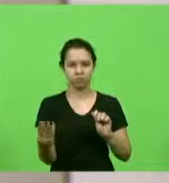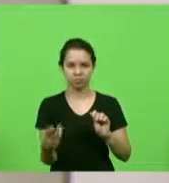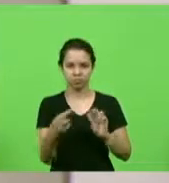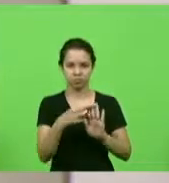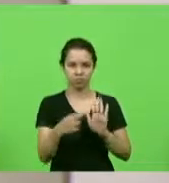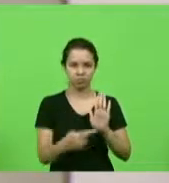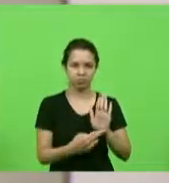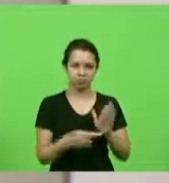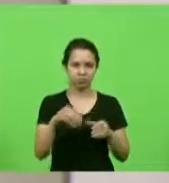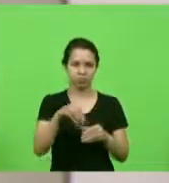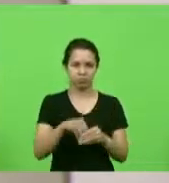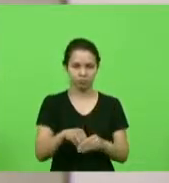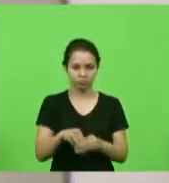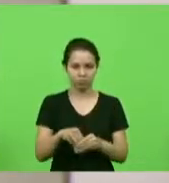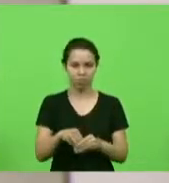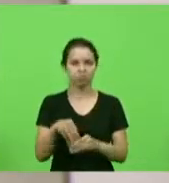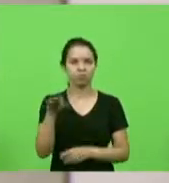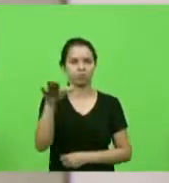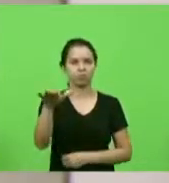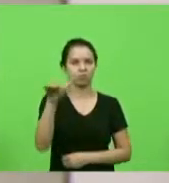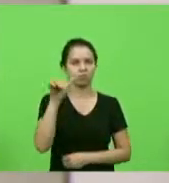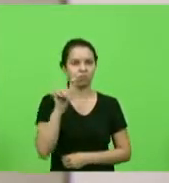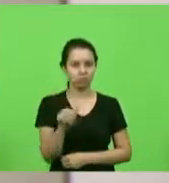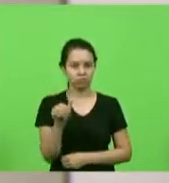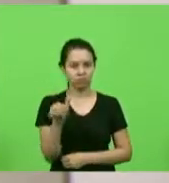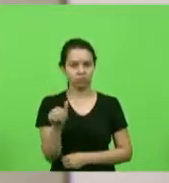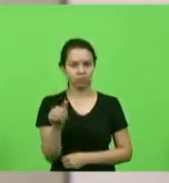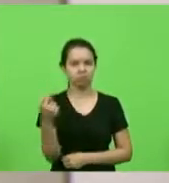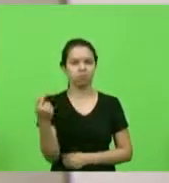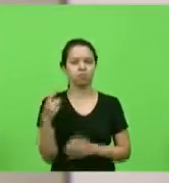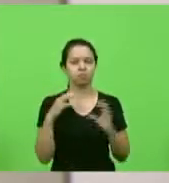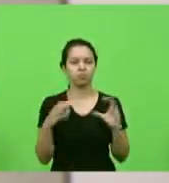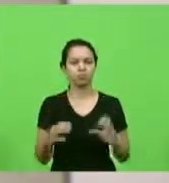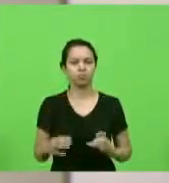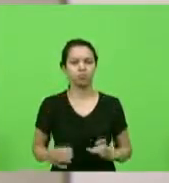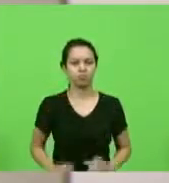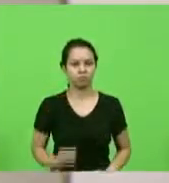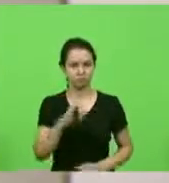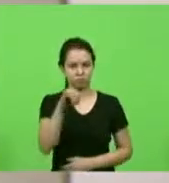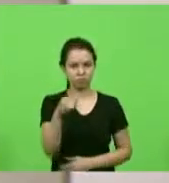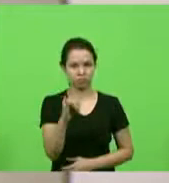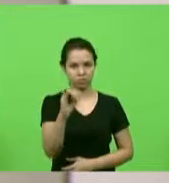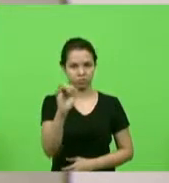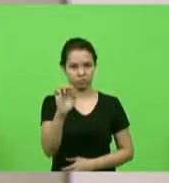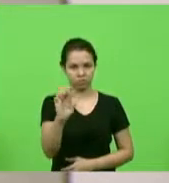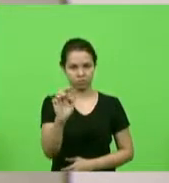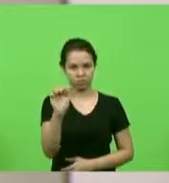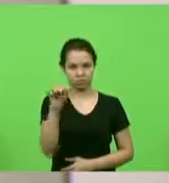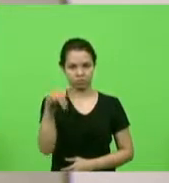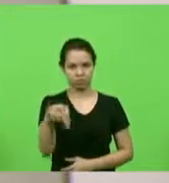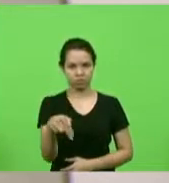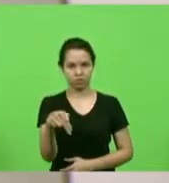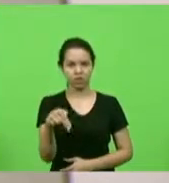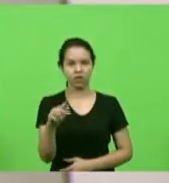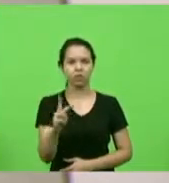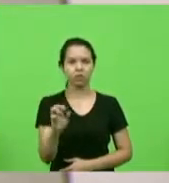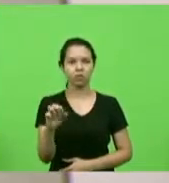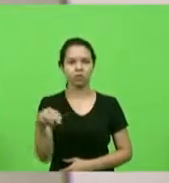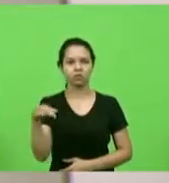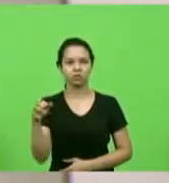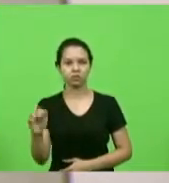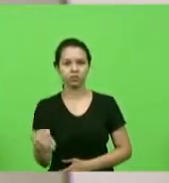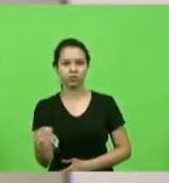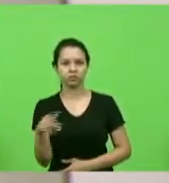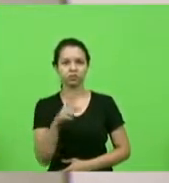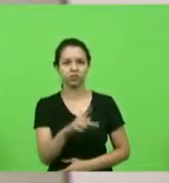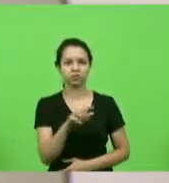suas atribuições, convoca o cidadão Jean Jackson Kuhlmann, segundo suplente da coligação PSD-PP